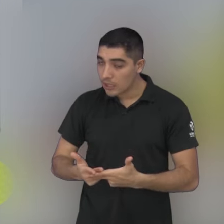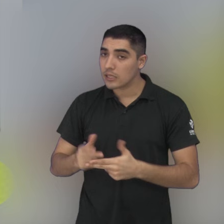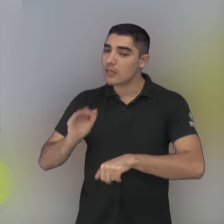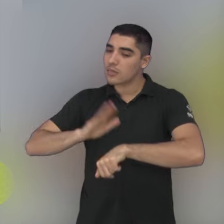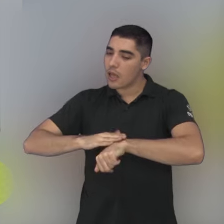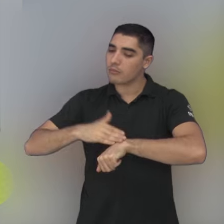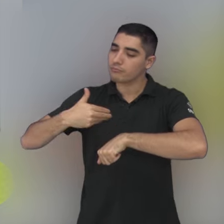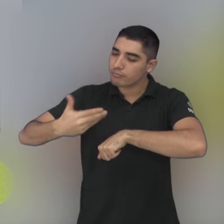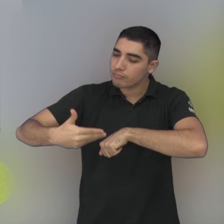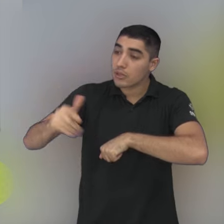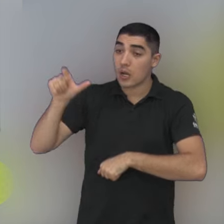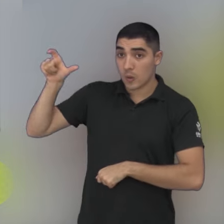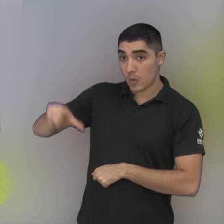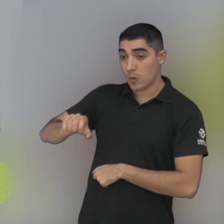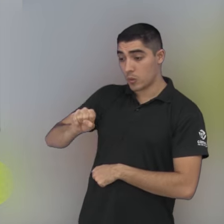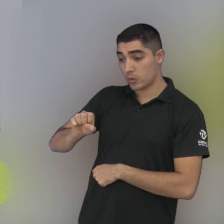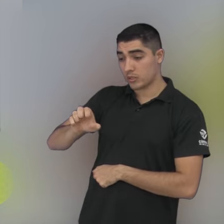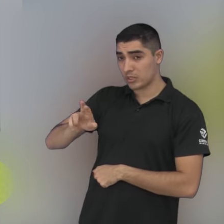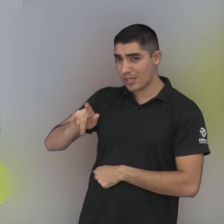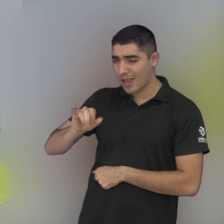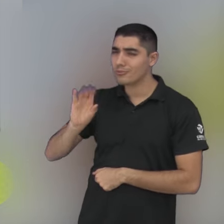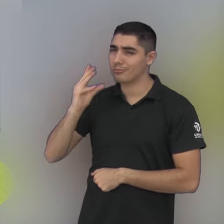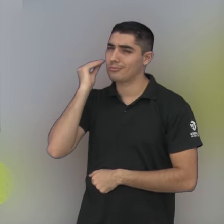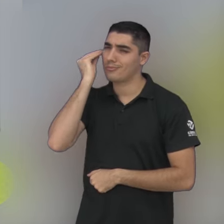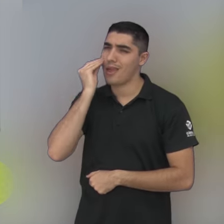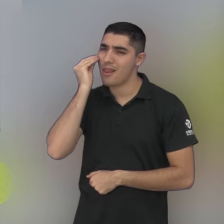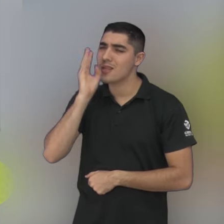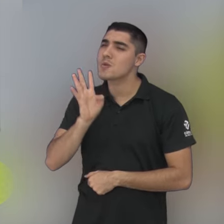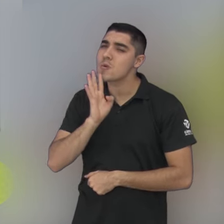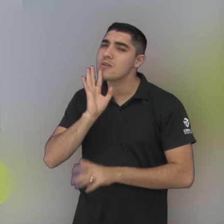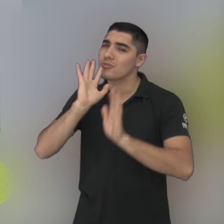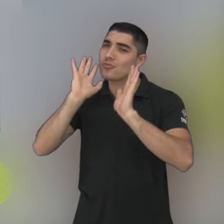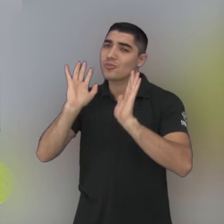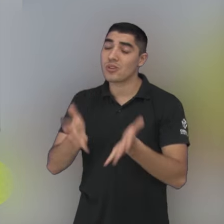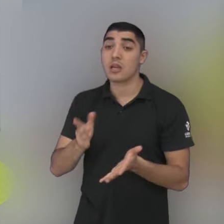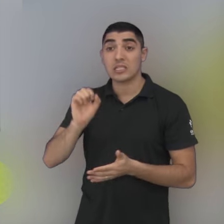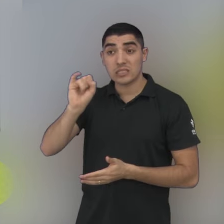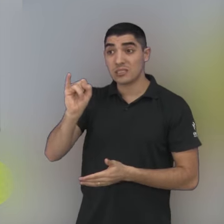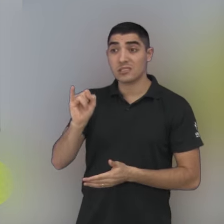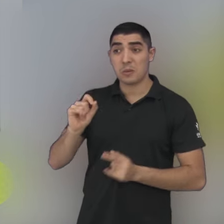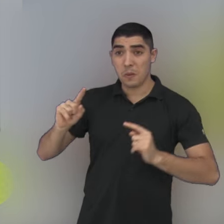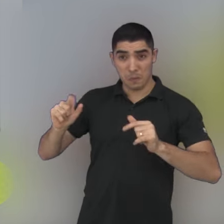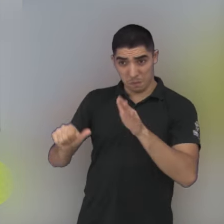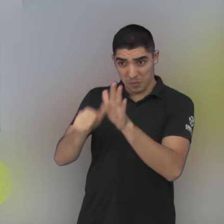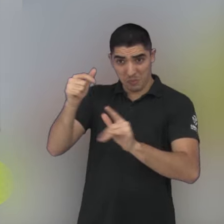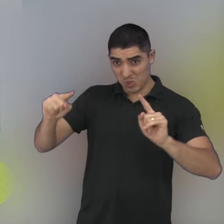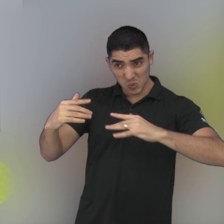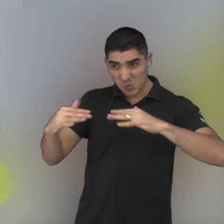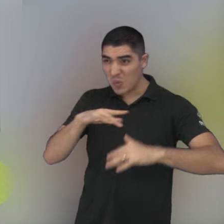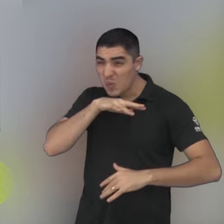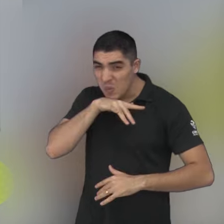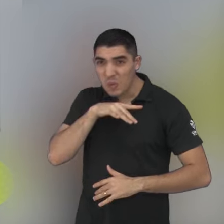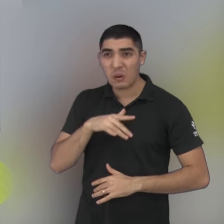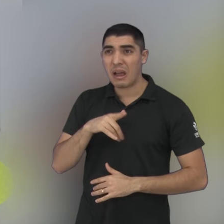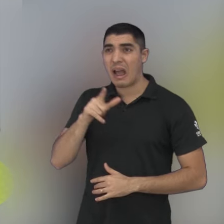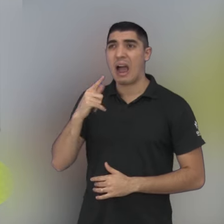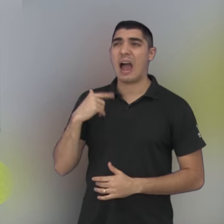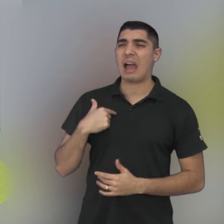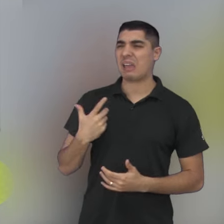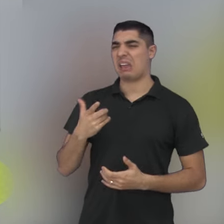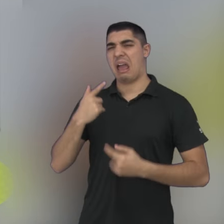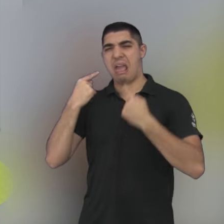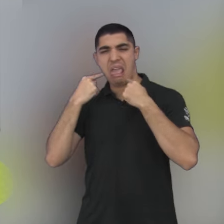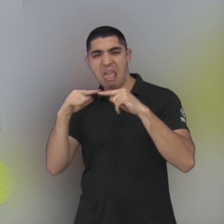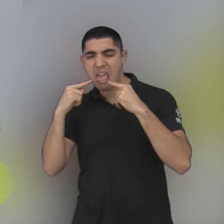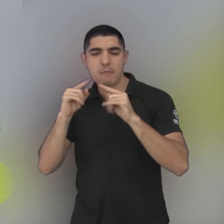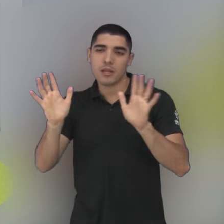Sérgio é um cara que conhece, é um cara tranquilo. Por de repente, as coisas não saírem inicialmente como a gente imagina. São José abafando, São José indo para